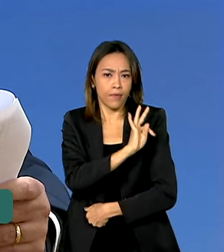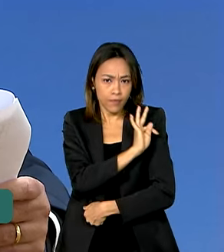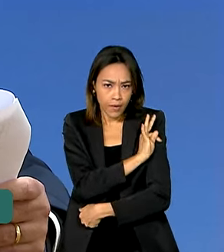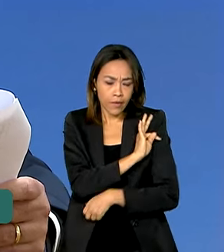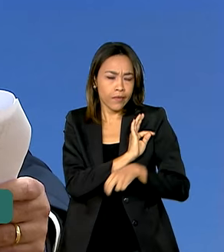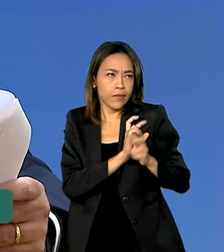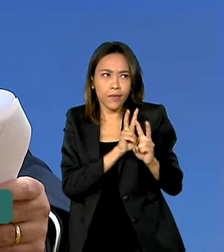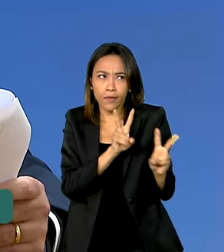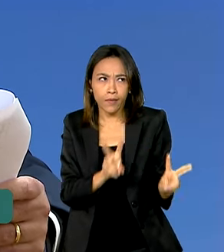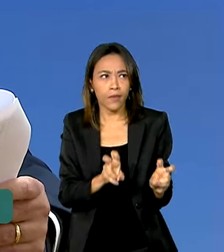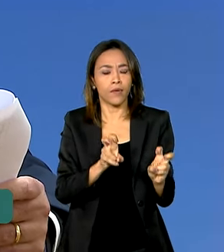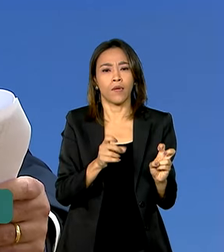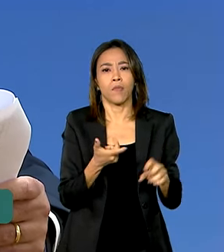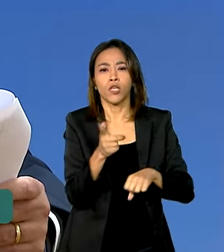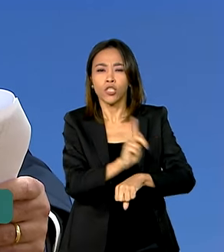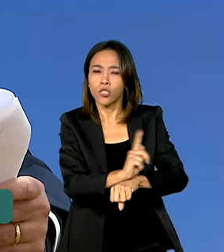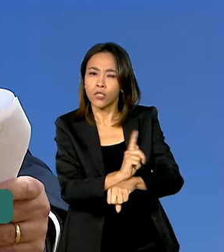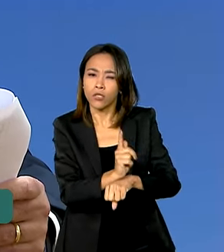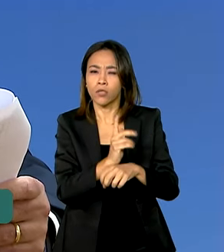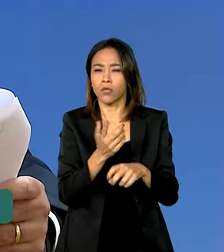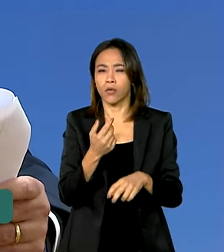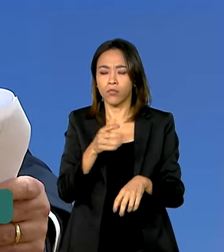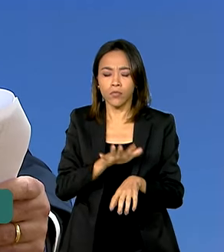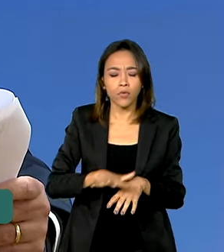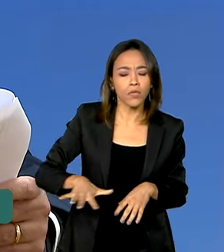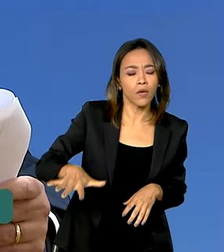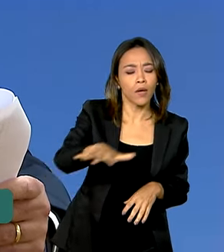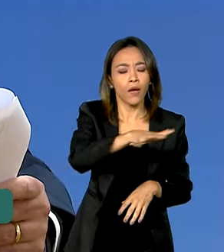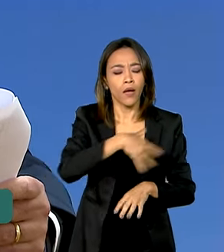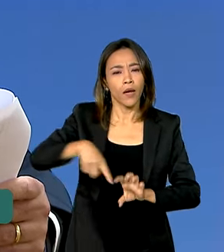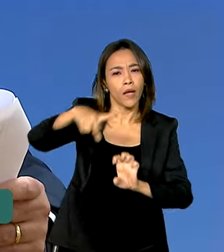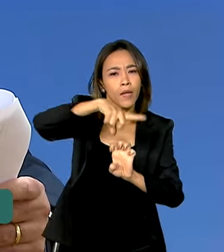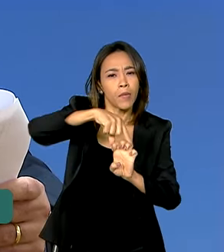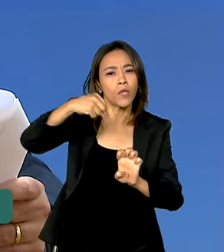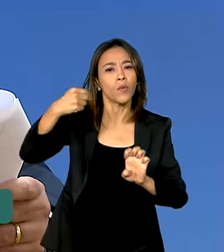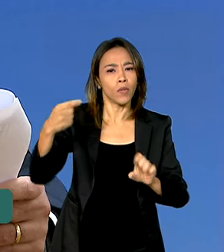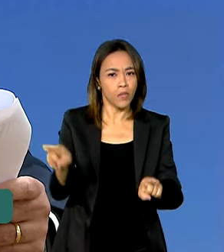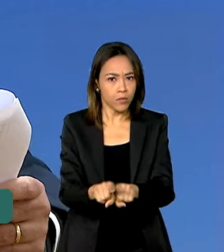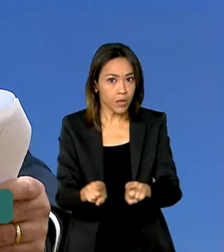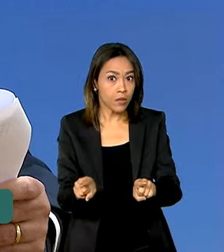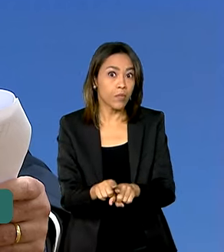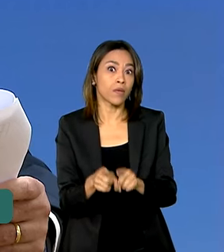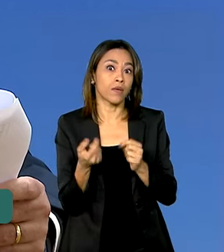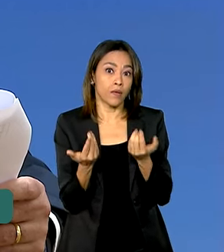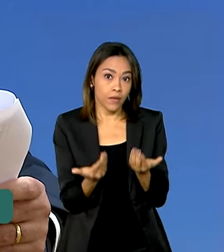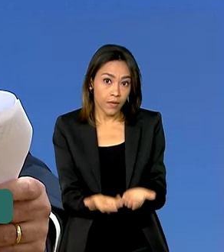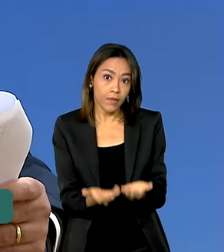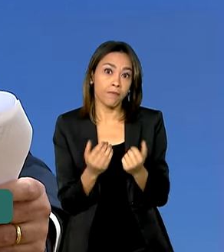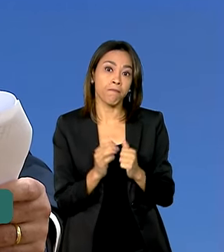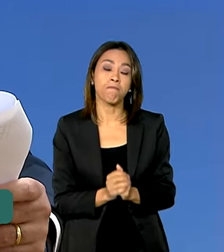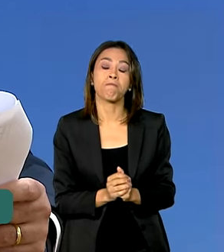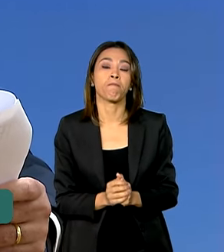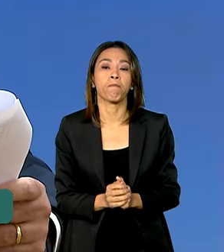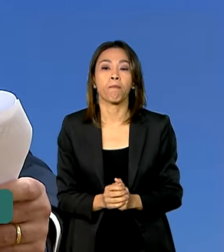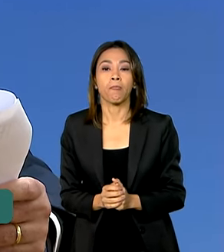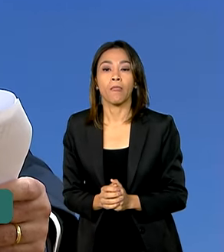temas como gestão de território e empreendedorismo, vinculando da parte brasileira a SEBRAE,